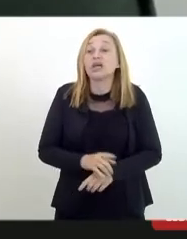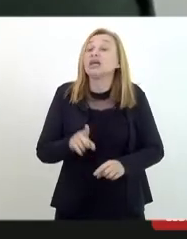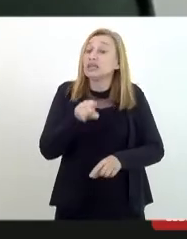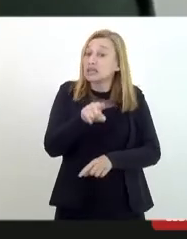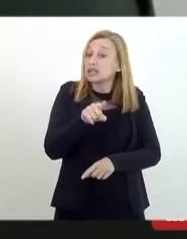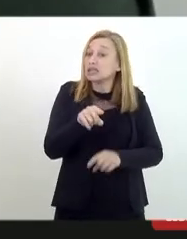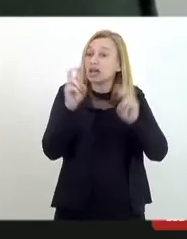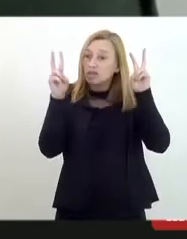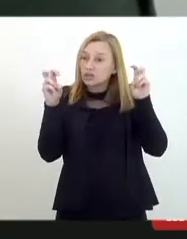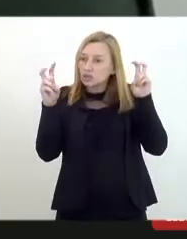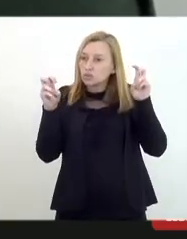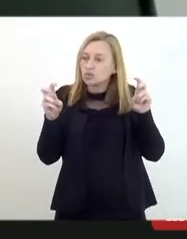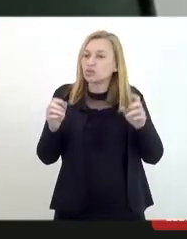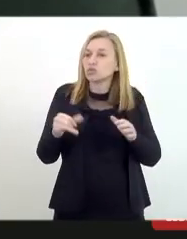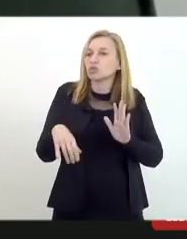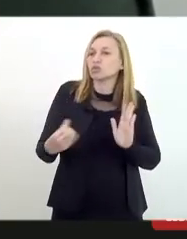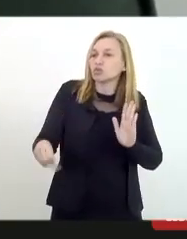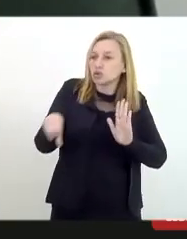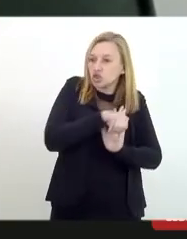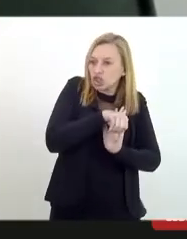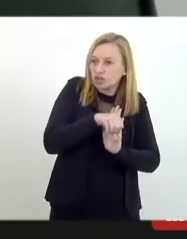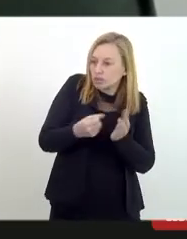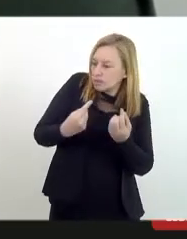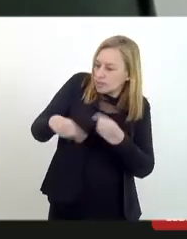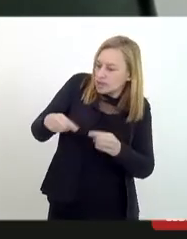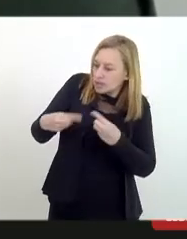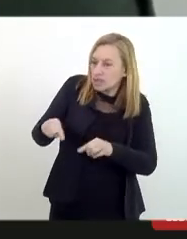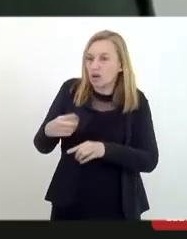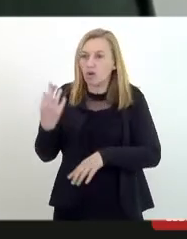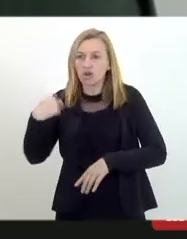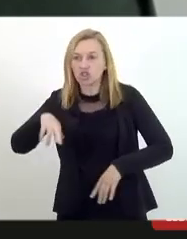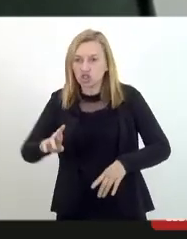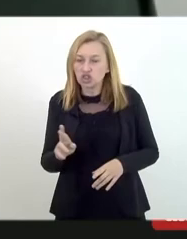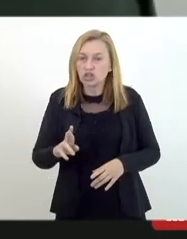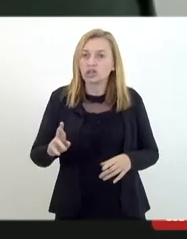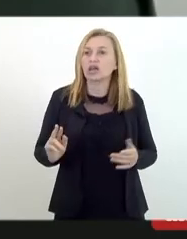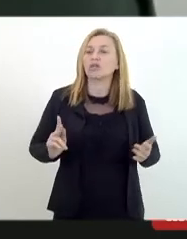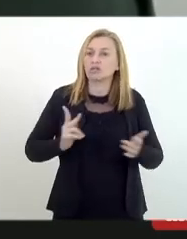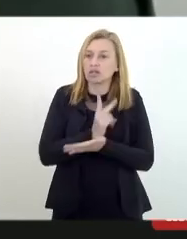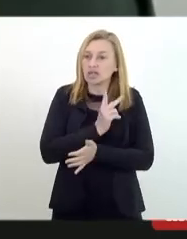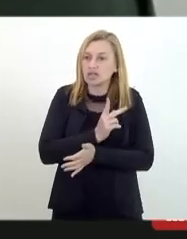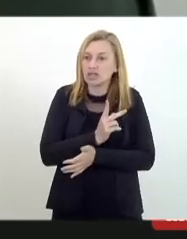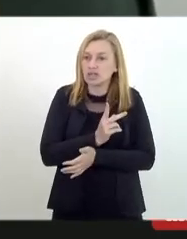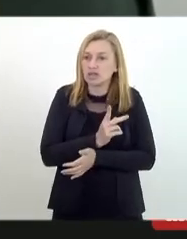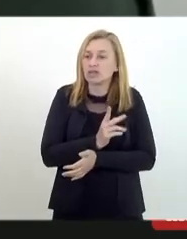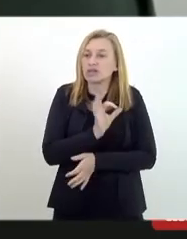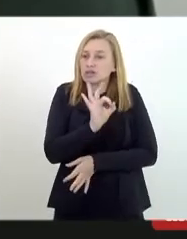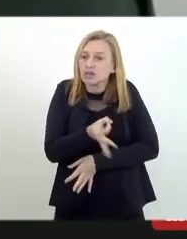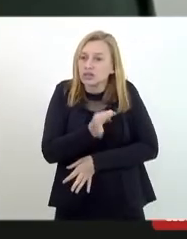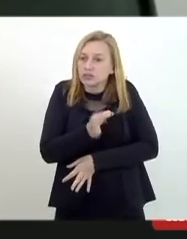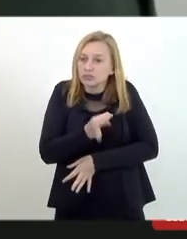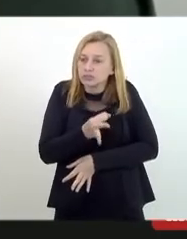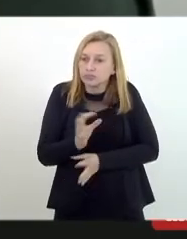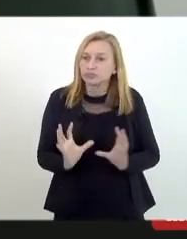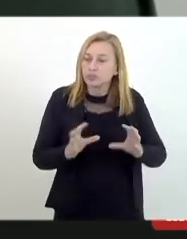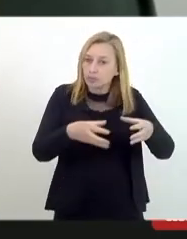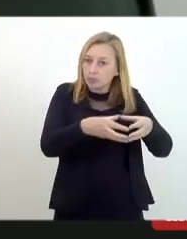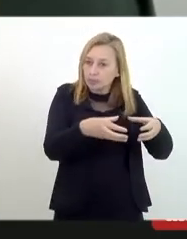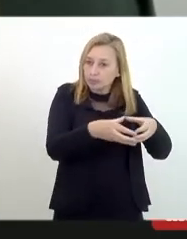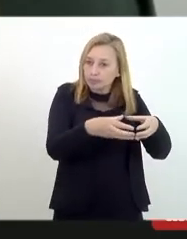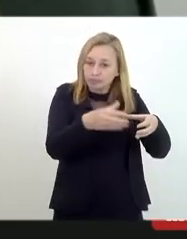fato dos crimes de perseguição religiosa que vem sendo cometida exatamente por esses grupos,